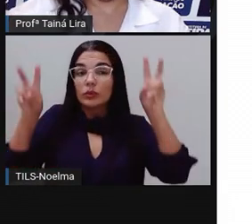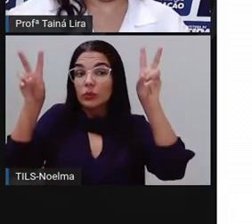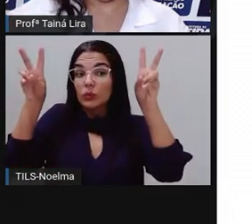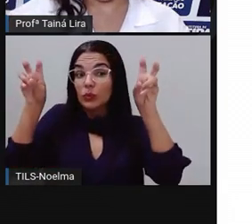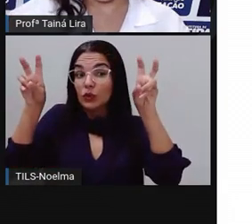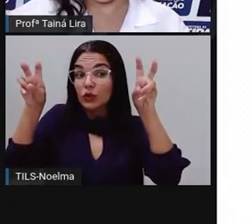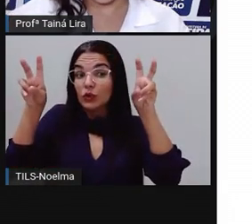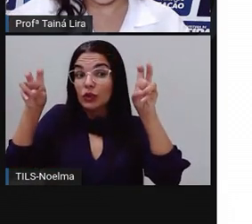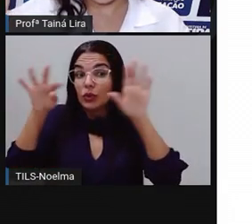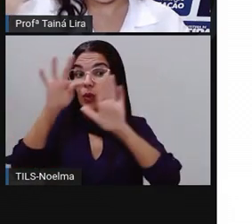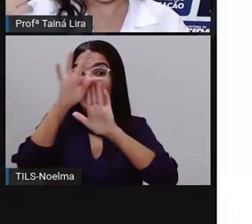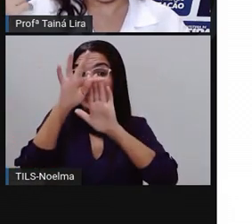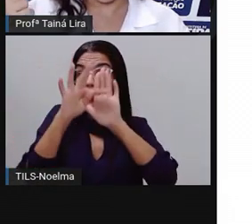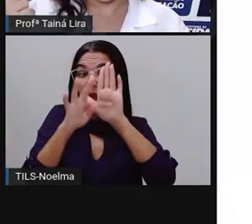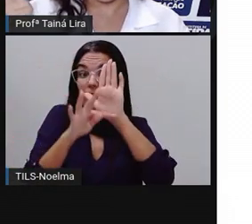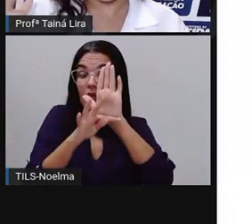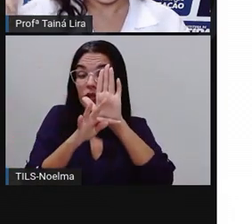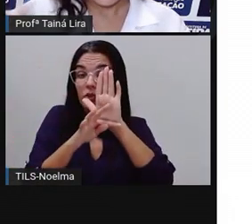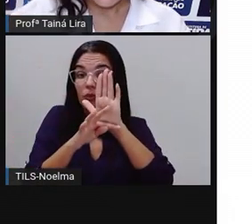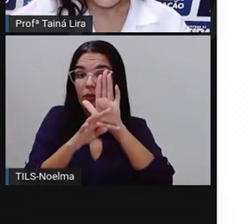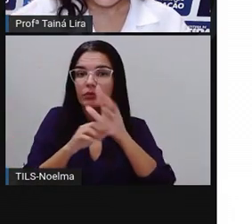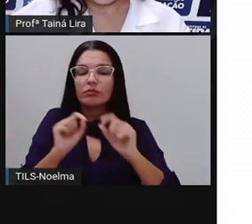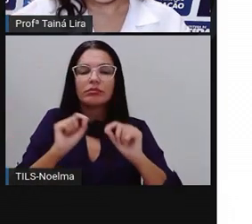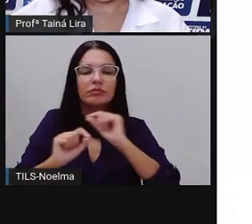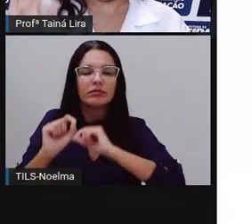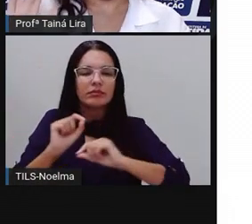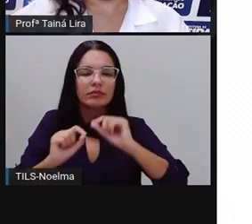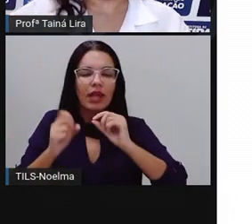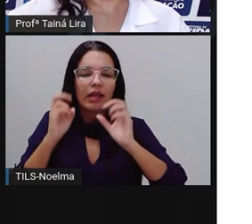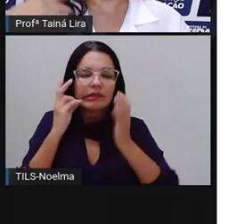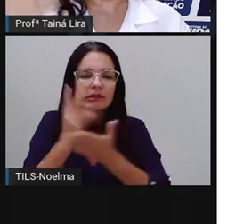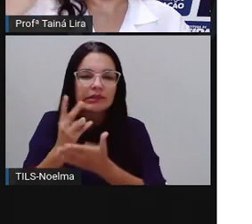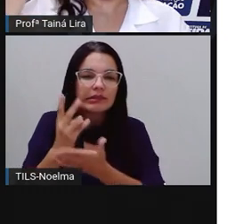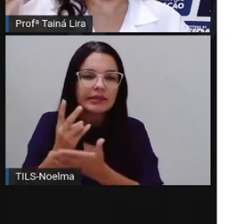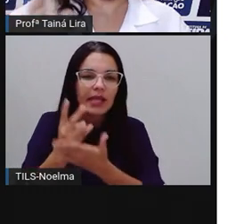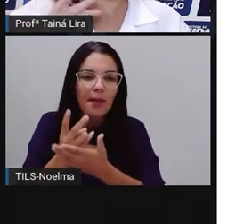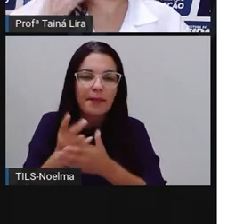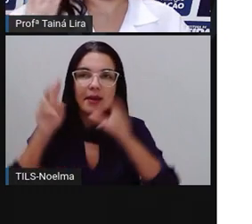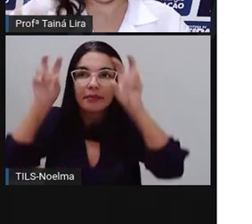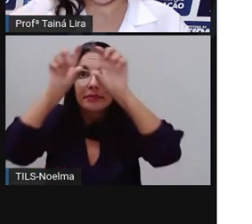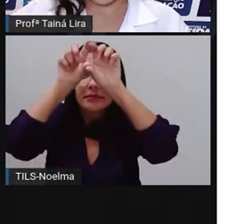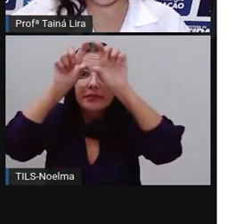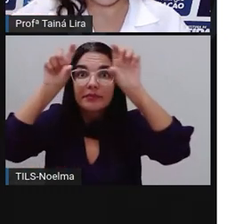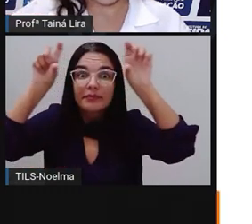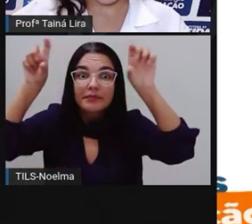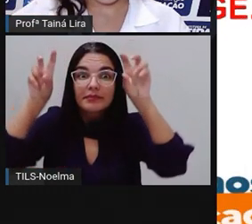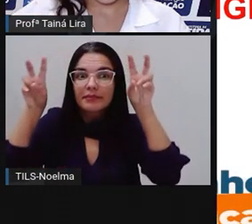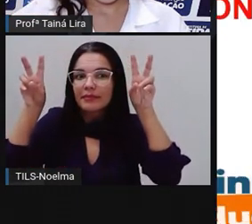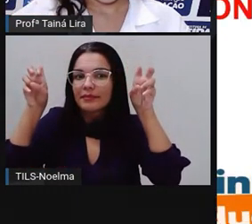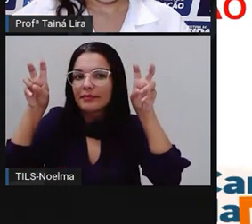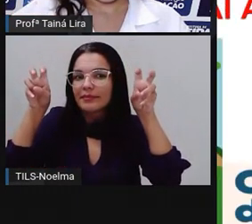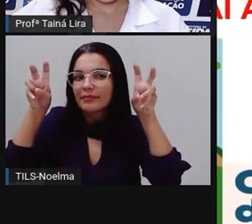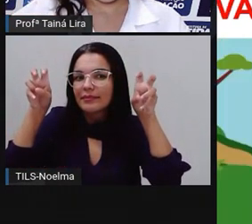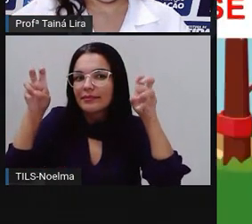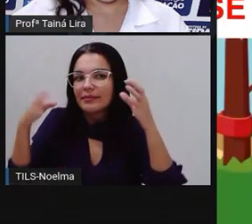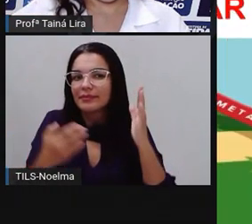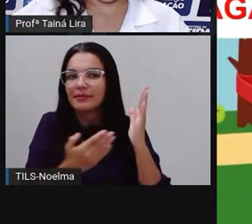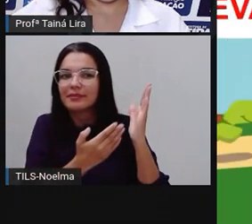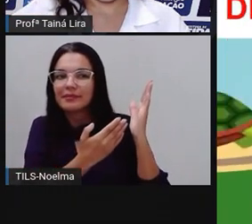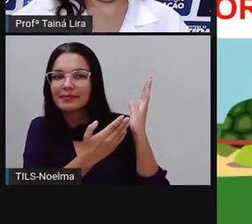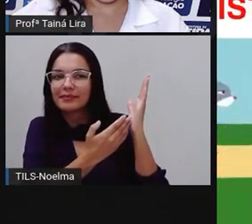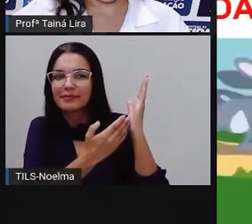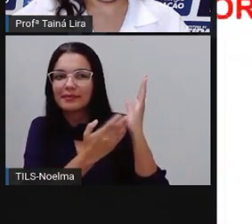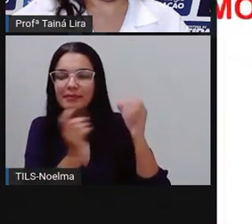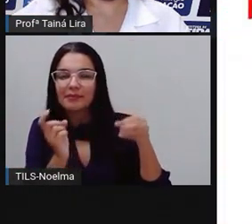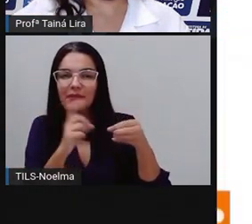que o título do texto sempre vem, né? Lá em cima, é o primeiro elemento que aparece aí. Olha lá, deixa a